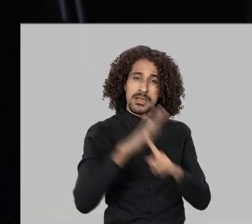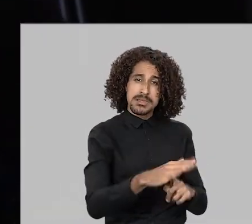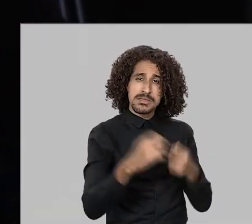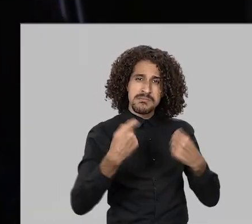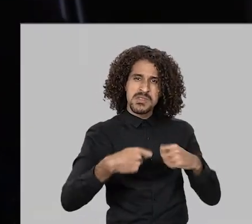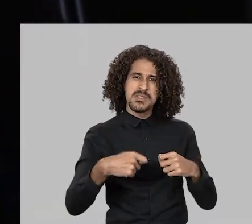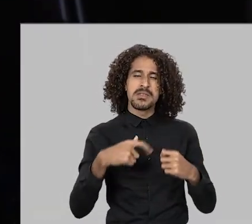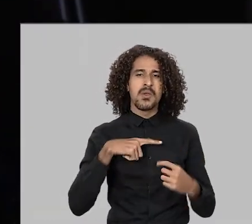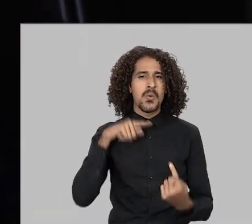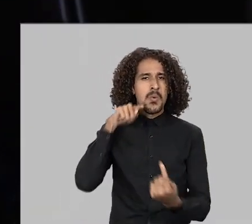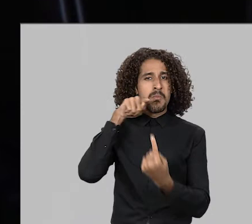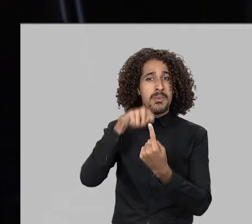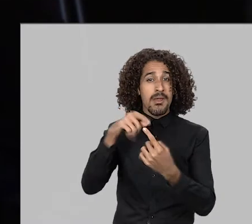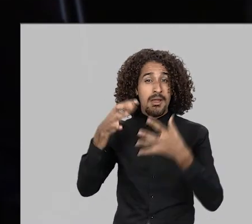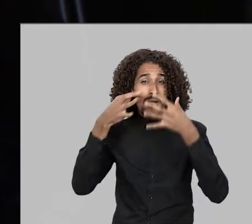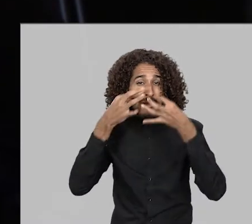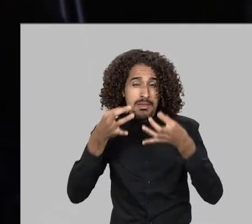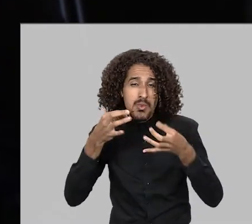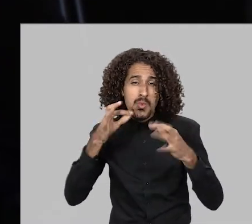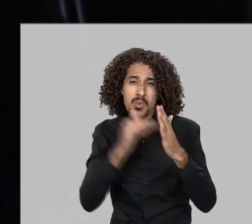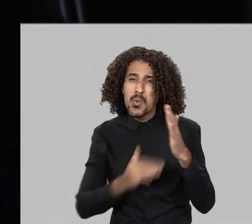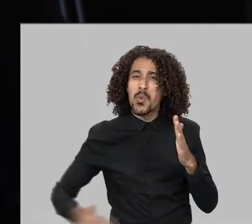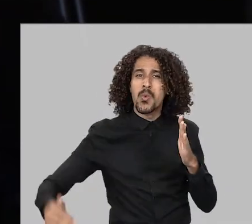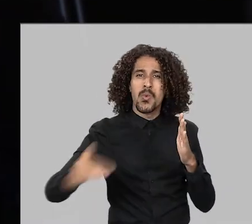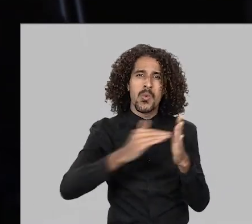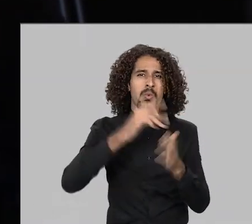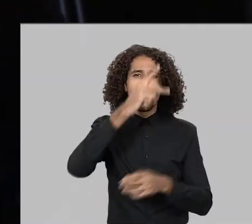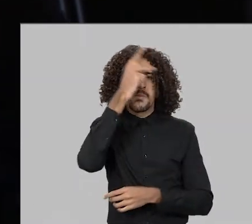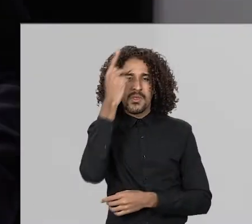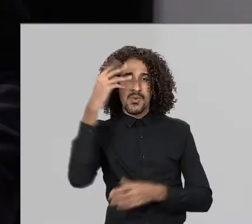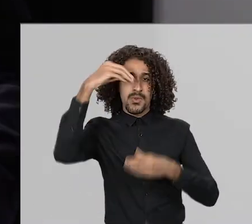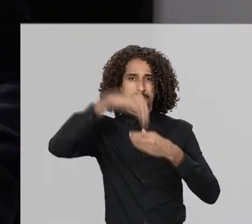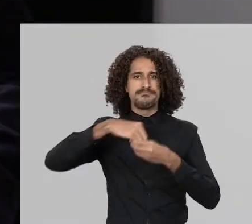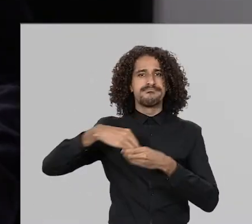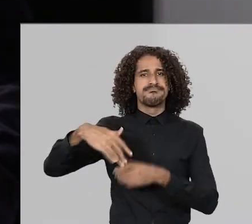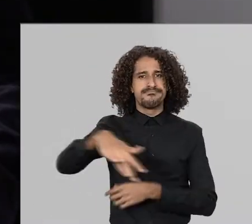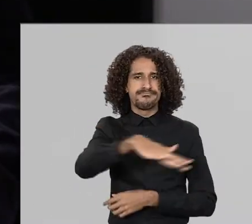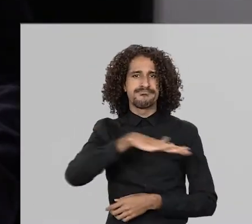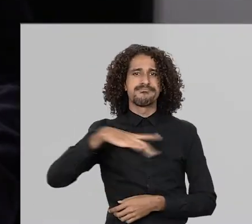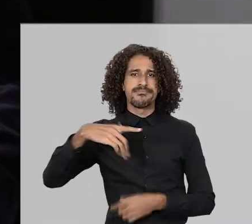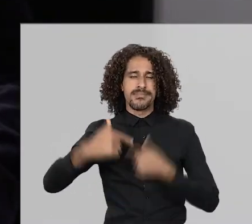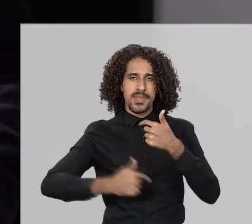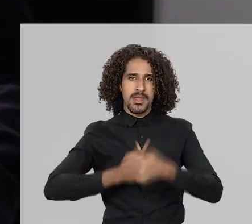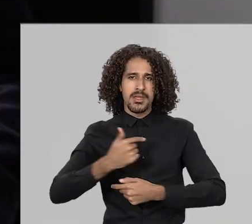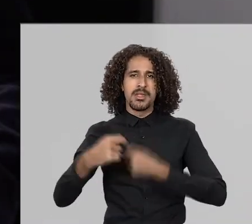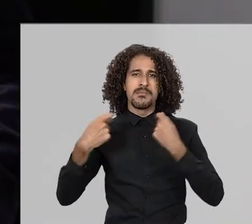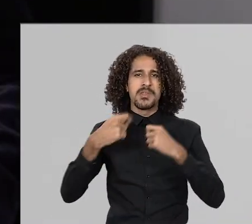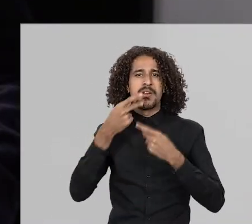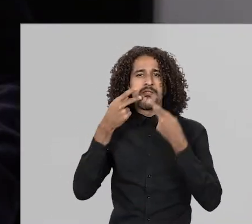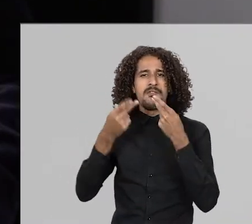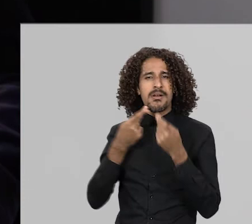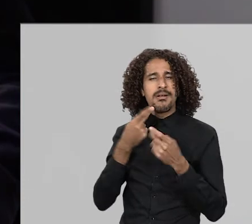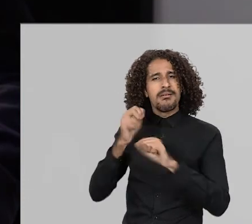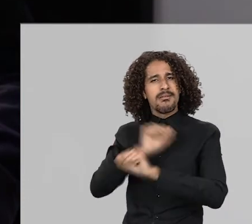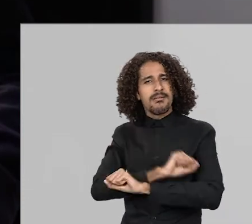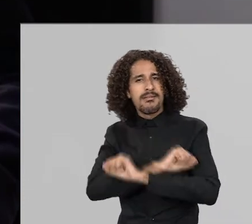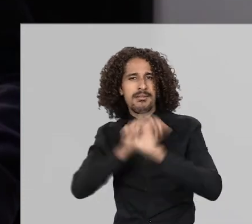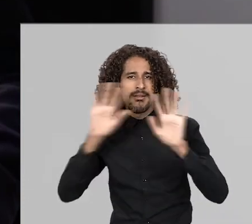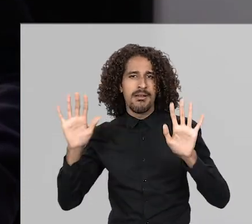ser alvo de atenção de todas as pessoas dentro de um ambiente de trabalho, algo que deve ser dito,